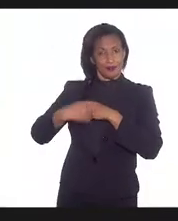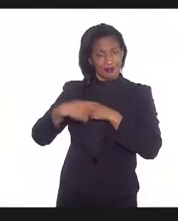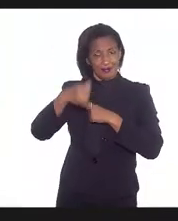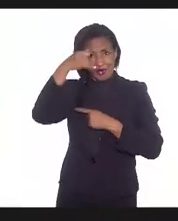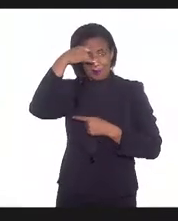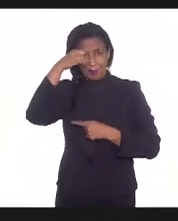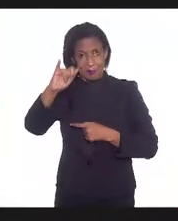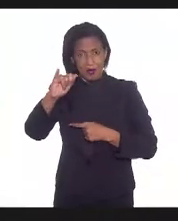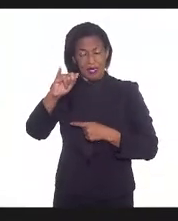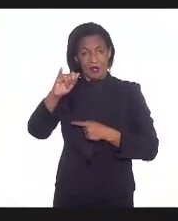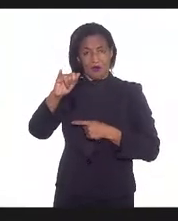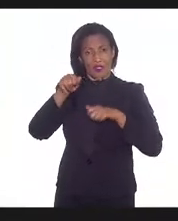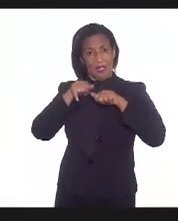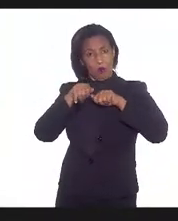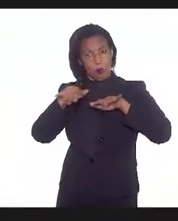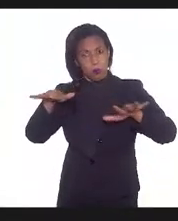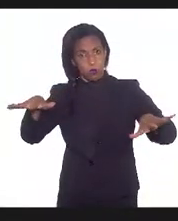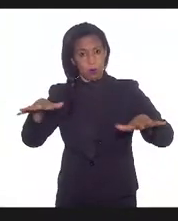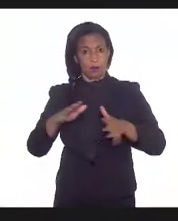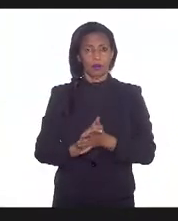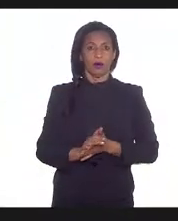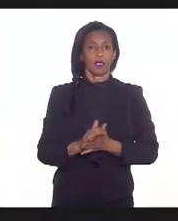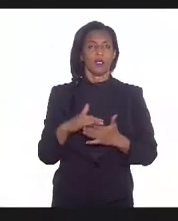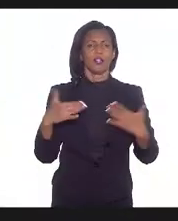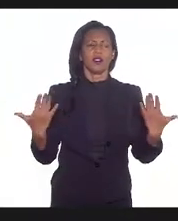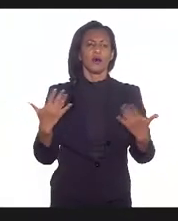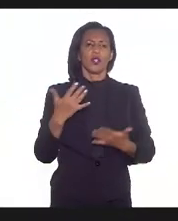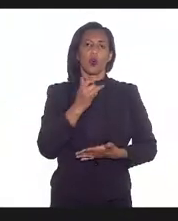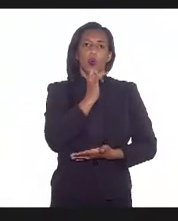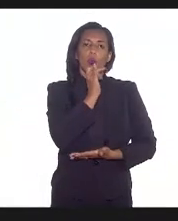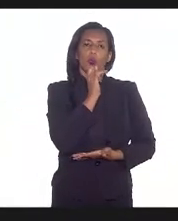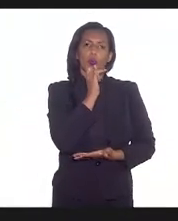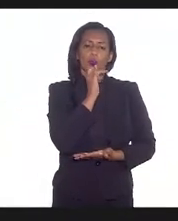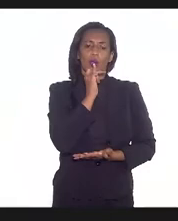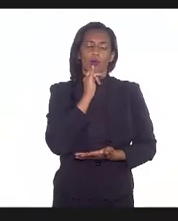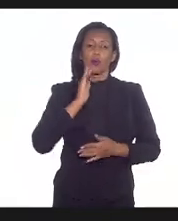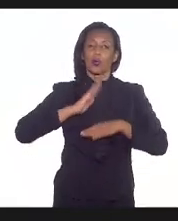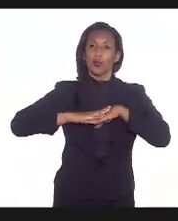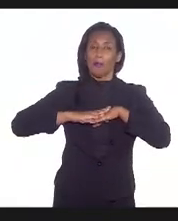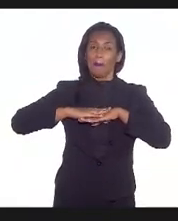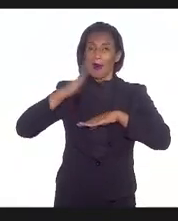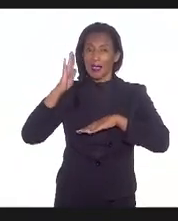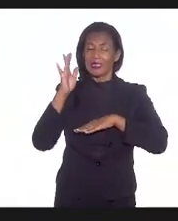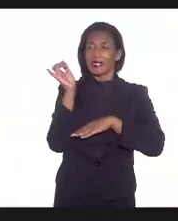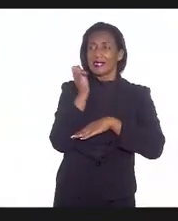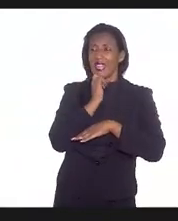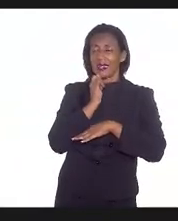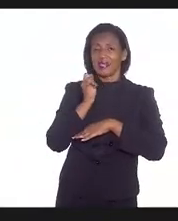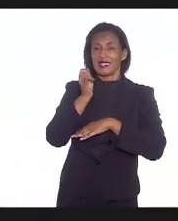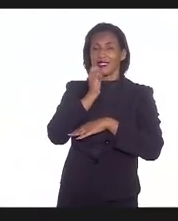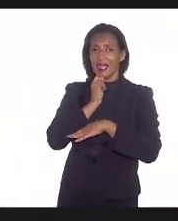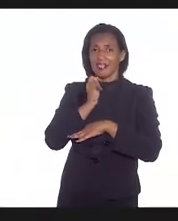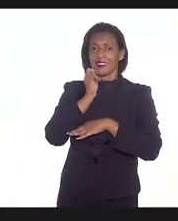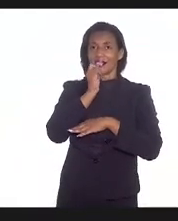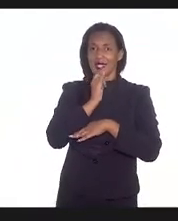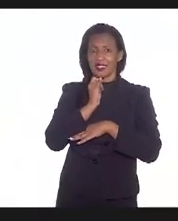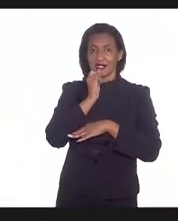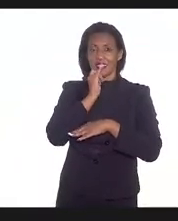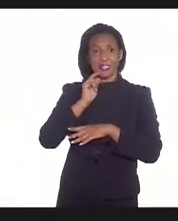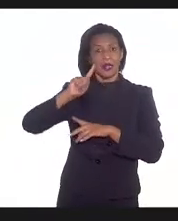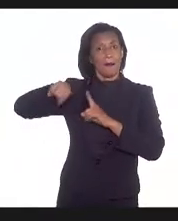os surtos. Então, é isso. Acho que com relação à testagem, quanto mais se testa, mais se pode